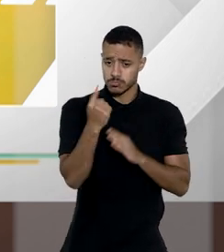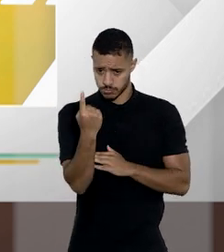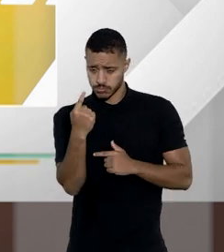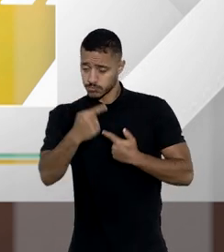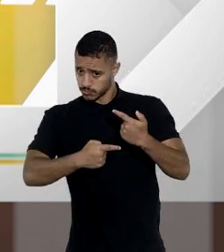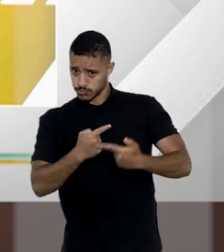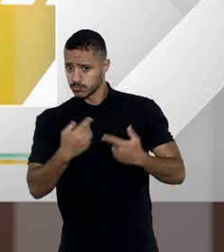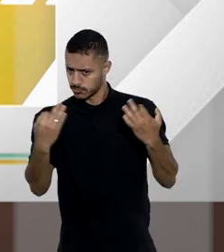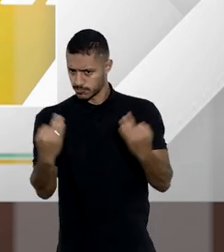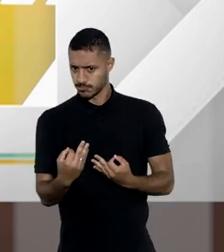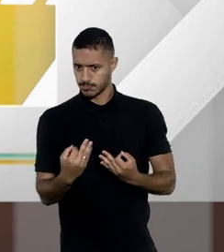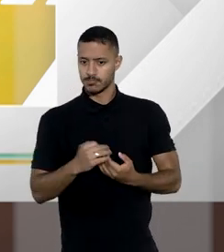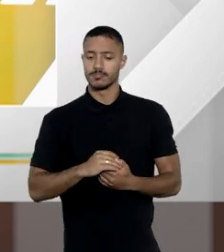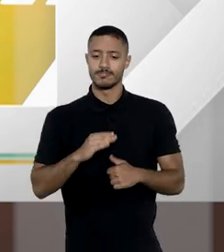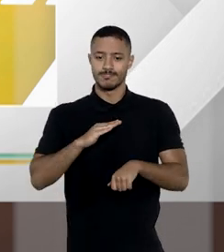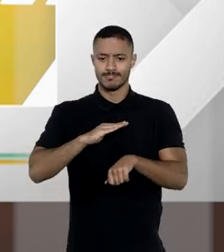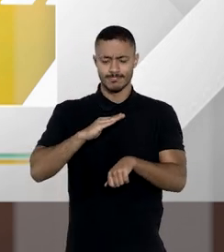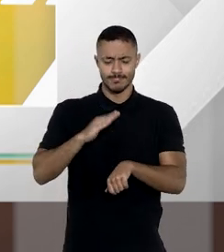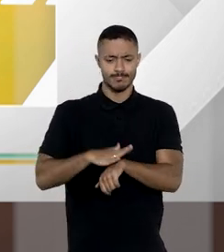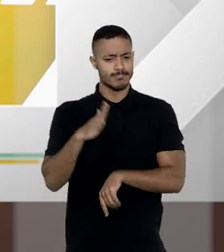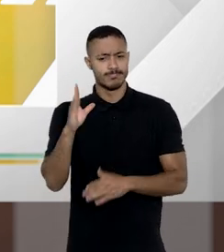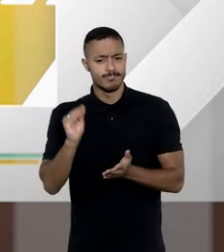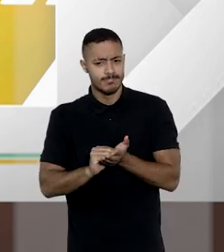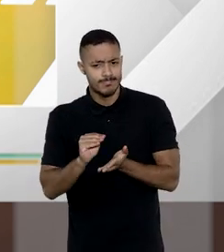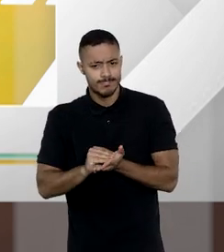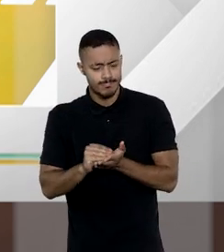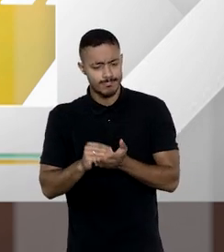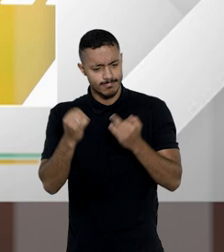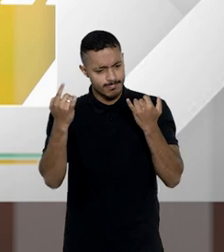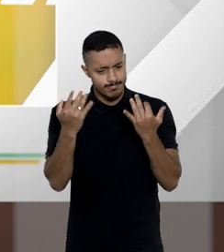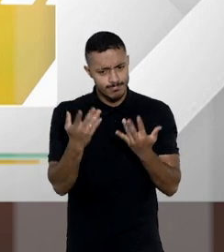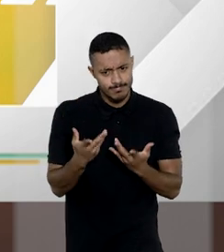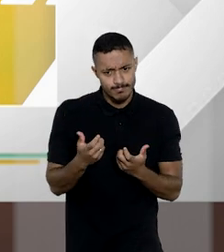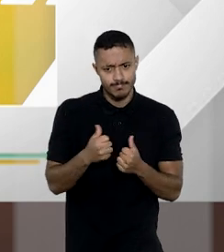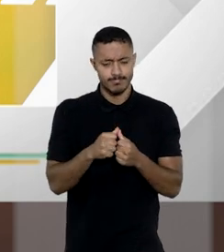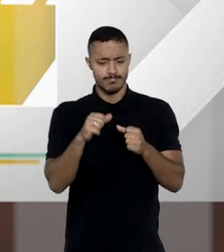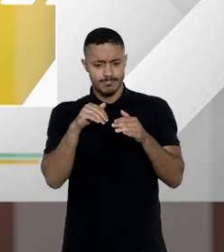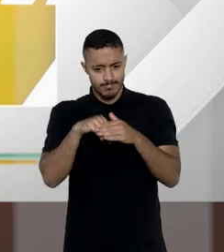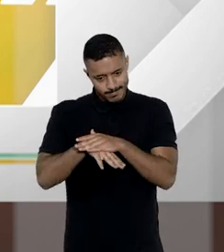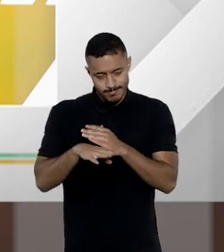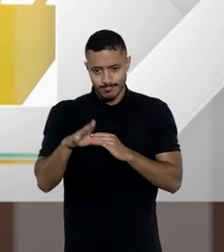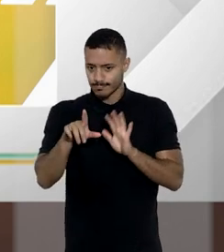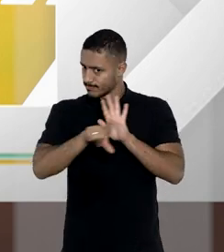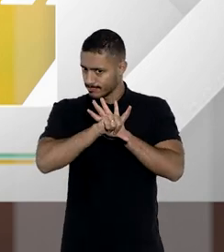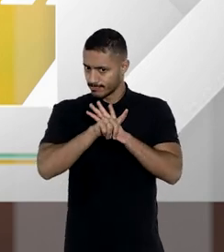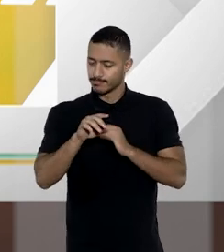dos herdeiros certo mas essa anuência ela se dá expressa ou tacitamente